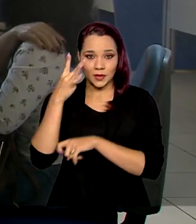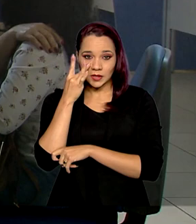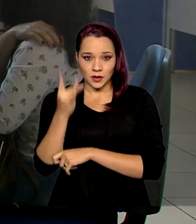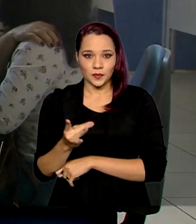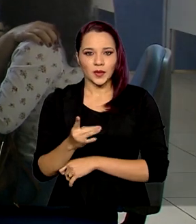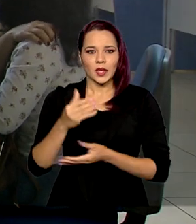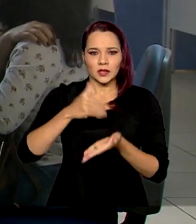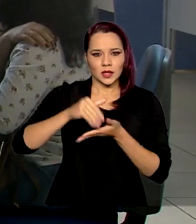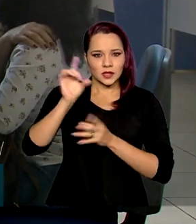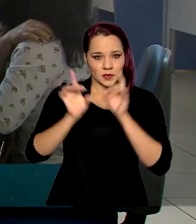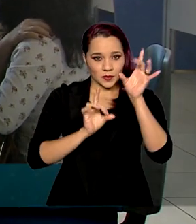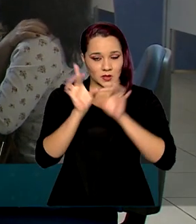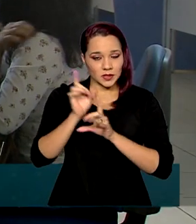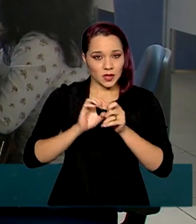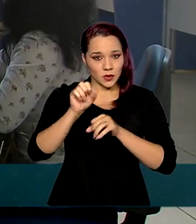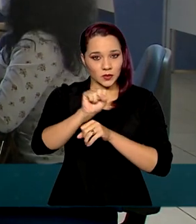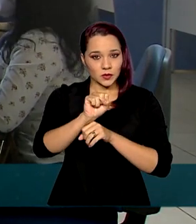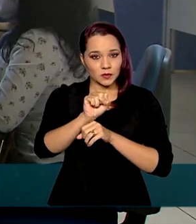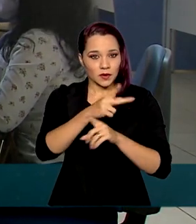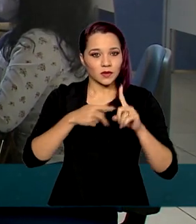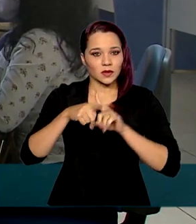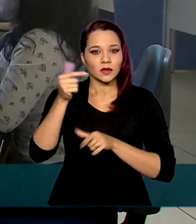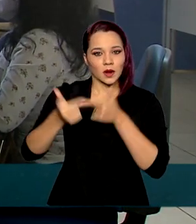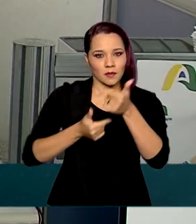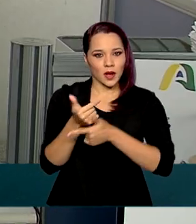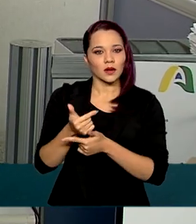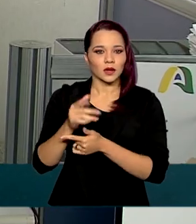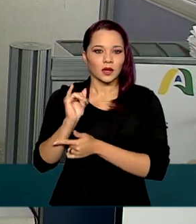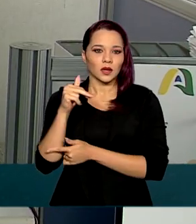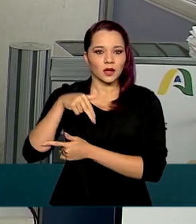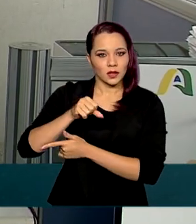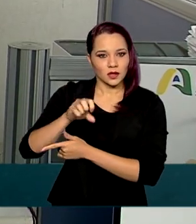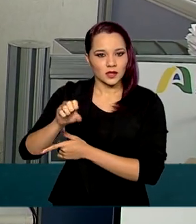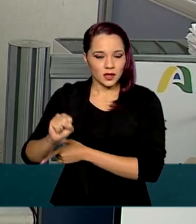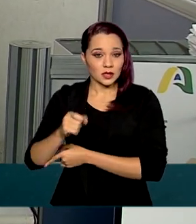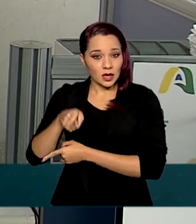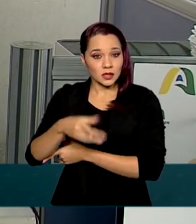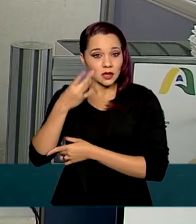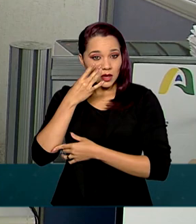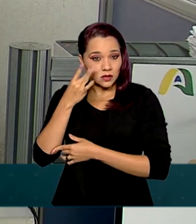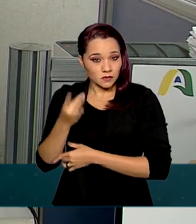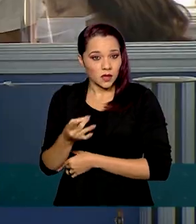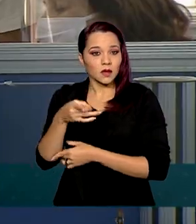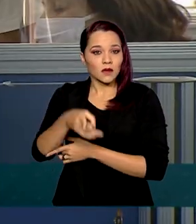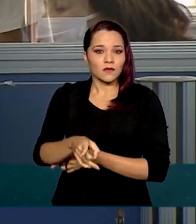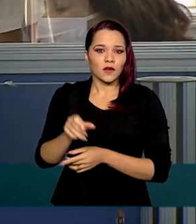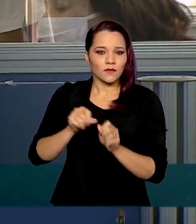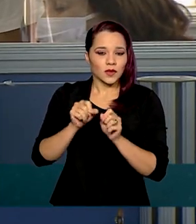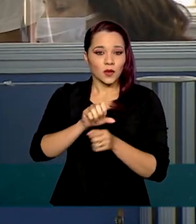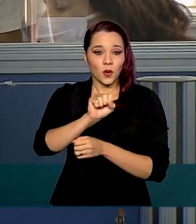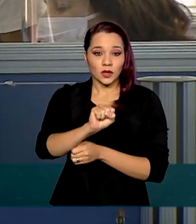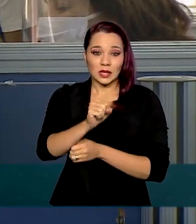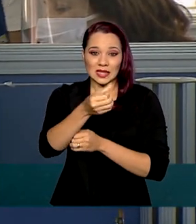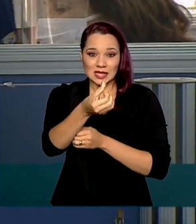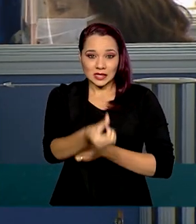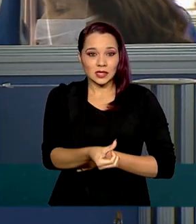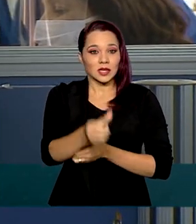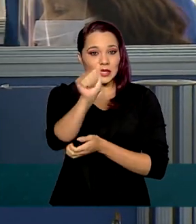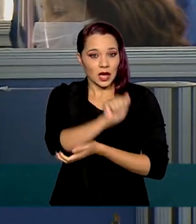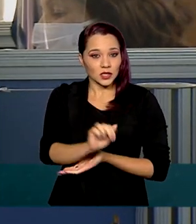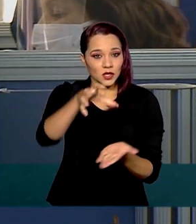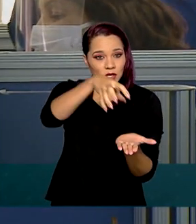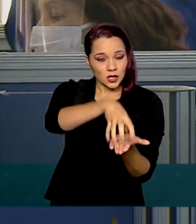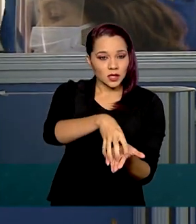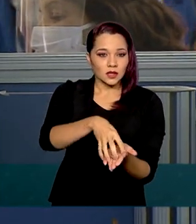Secretaria Especial de Previdência e Trabalho e o INSS, esses atendimentos foram feitos em 86 agências, das